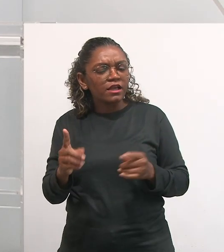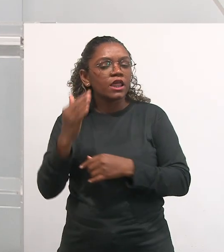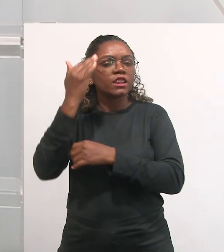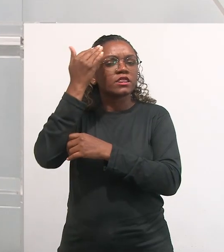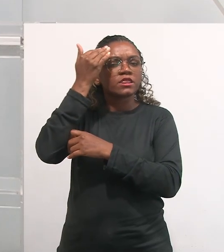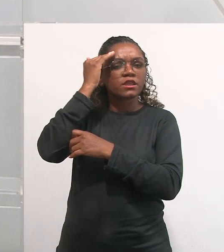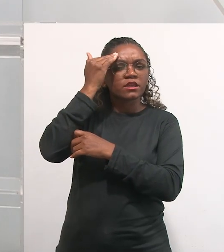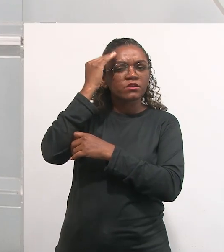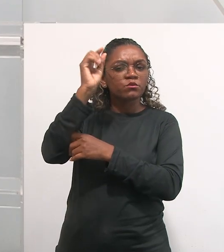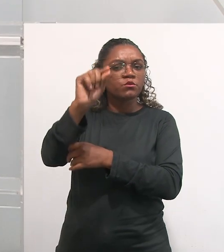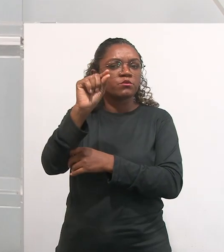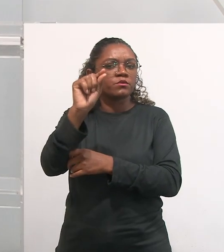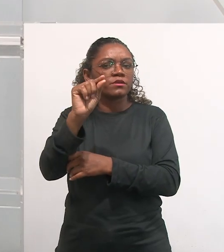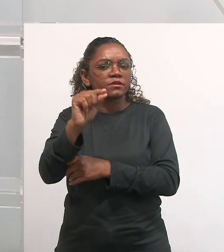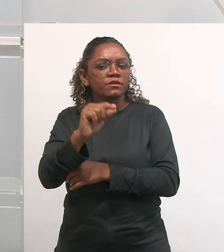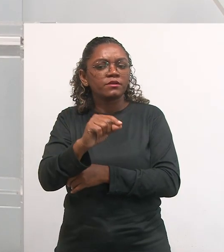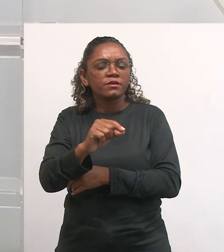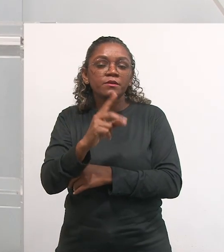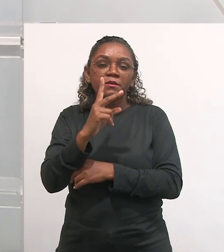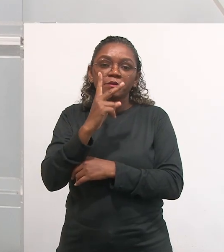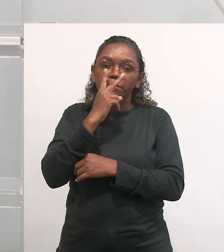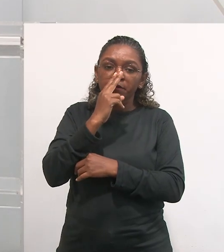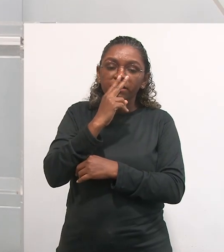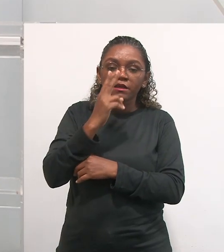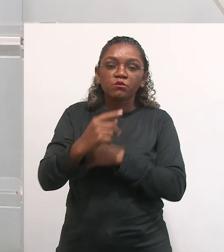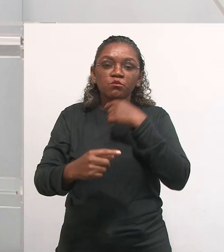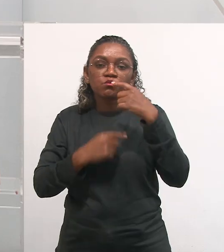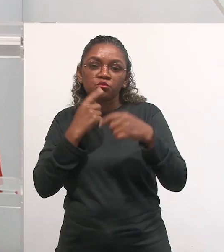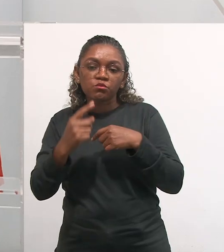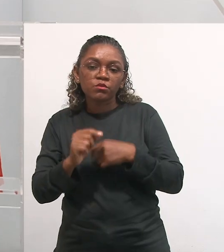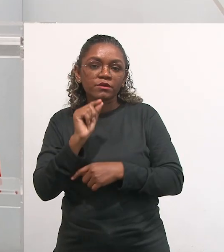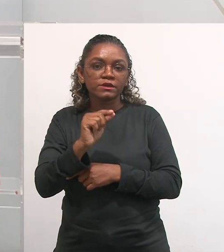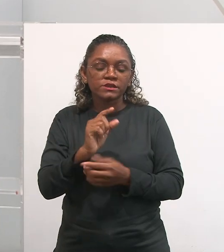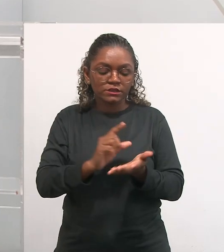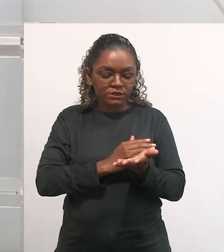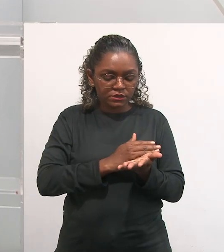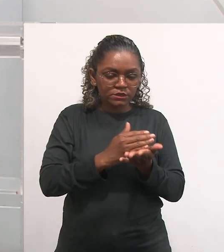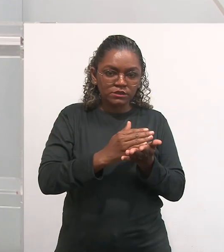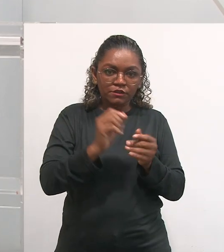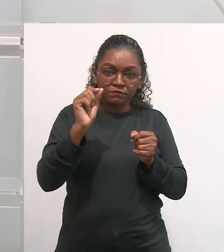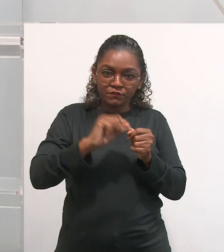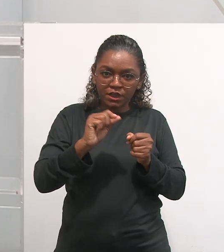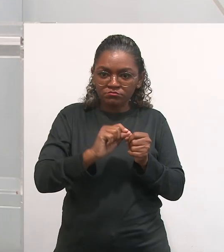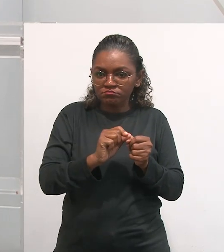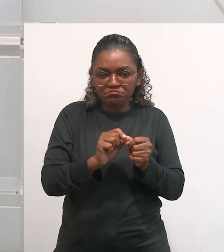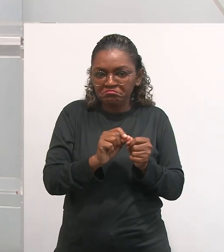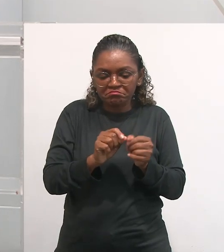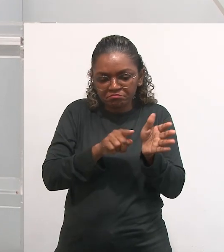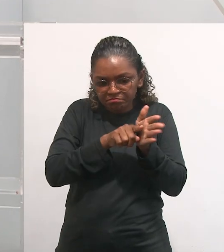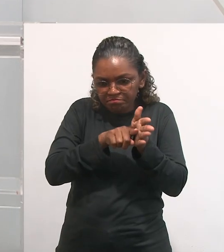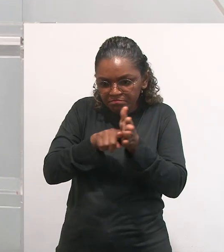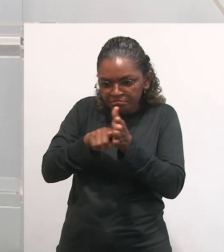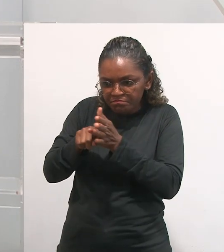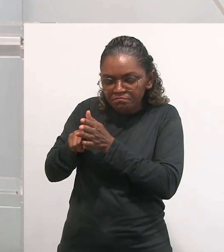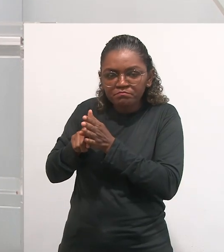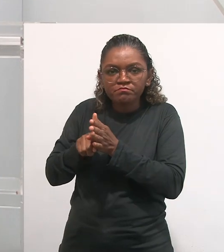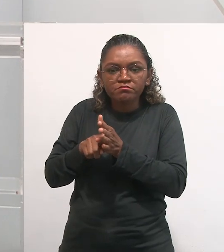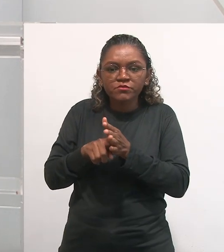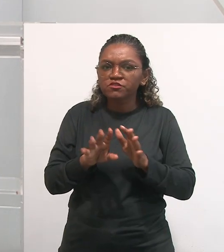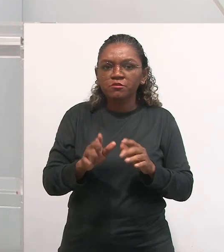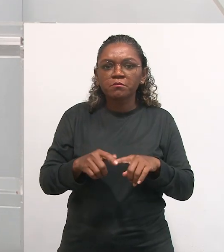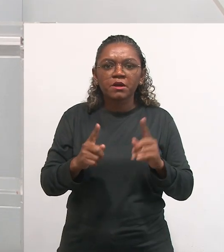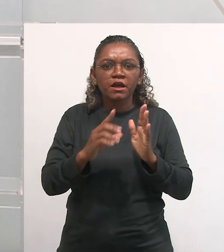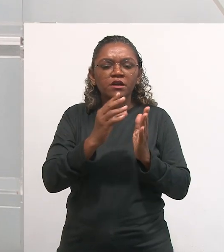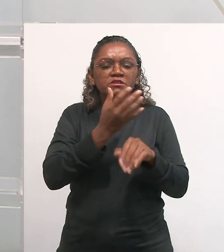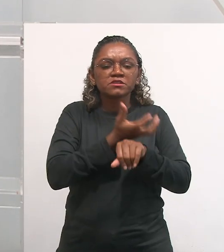compreendida equivocadamente, como uma avaliação que você só faz no início. Ah, eu só faço no início do ano, eu só faço no início